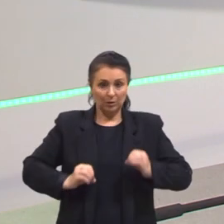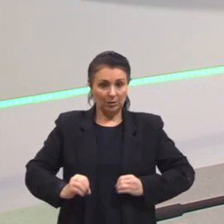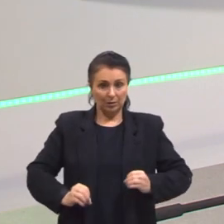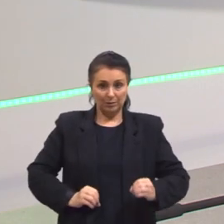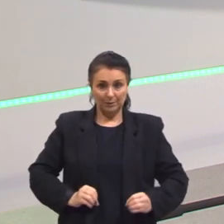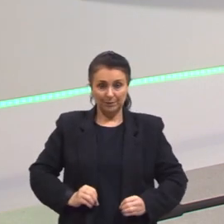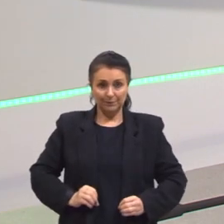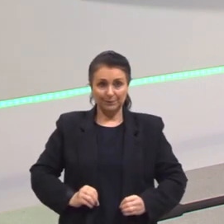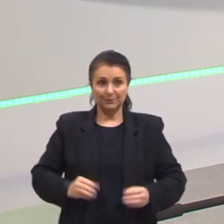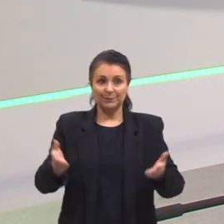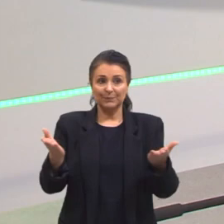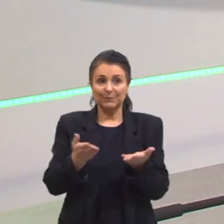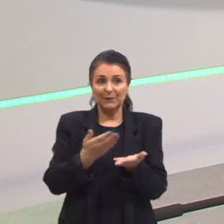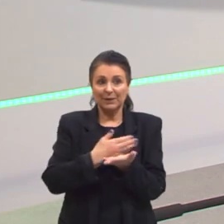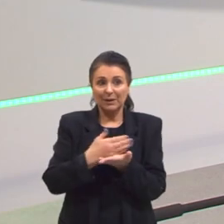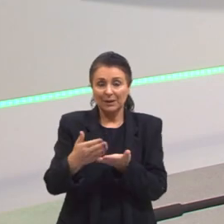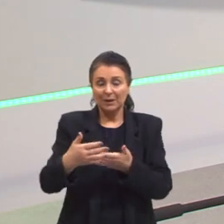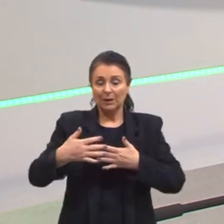Partindo, então,